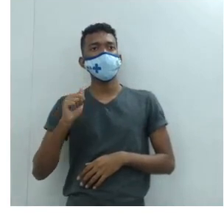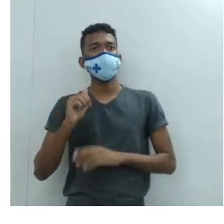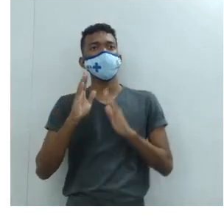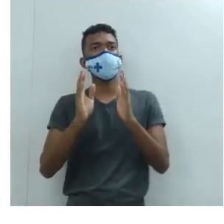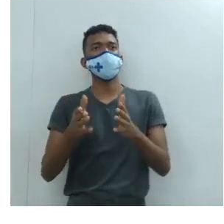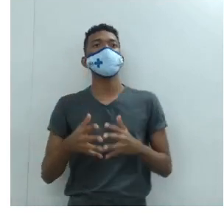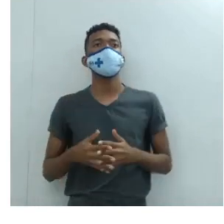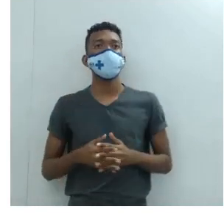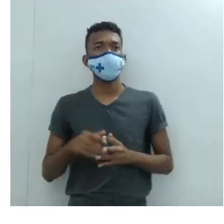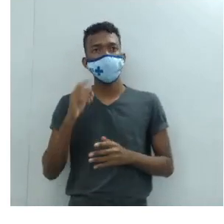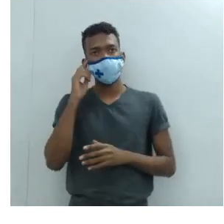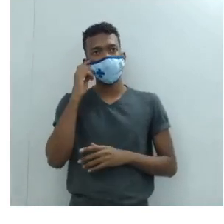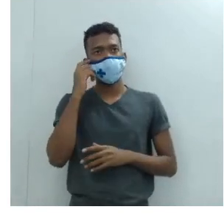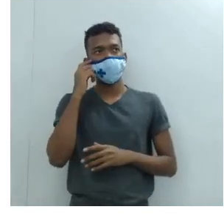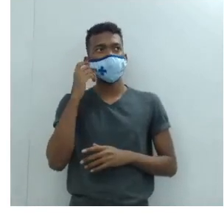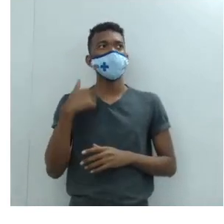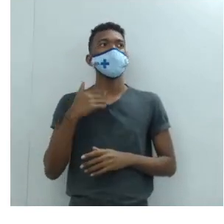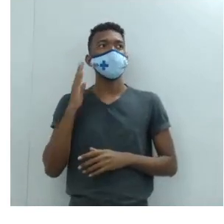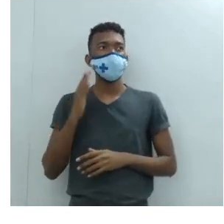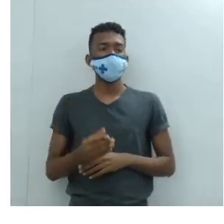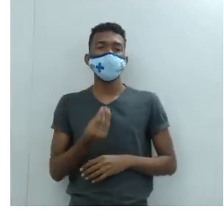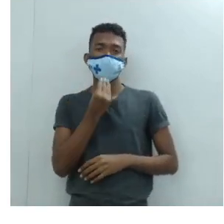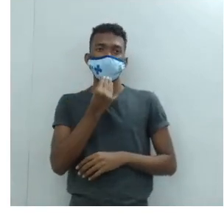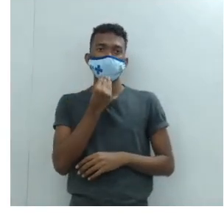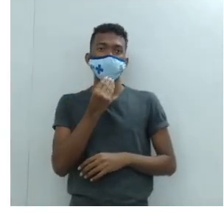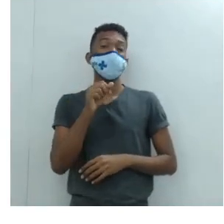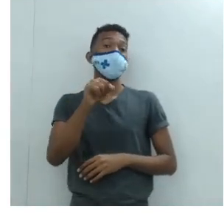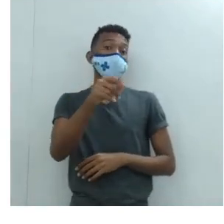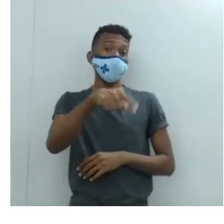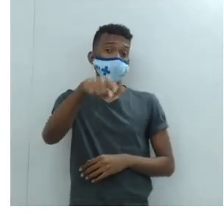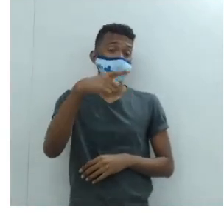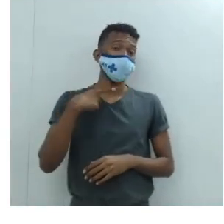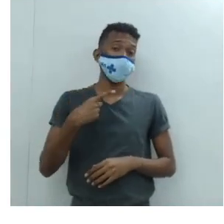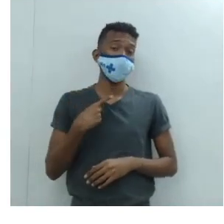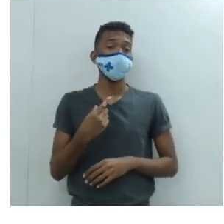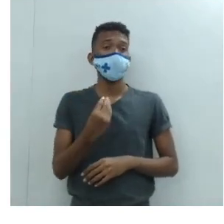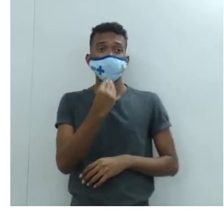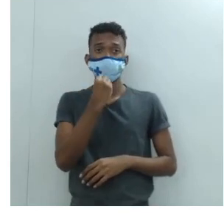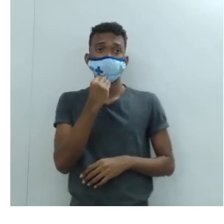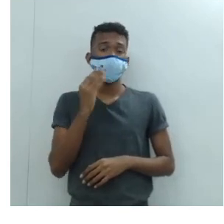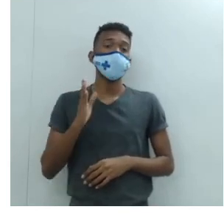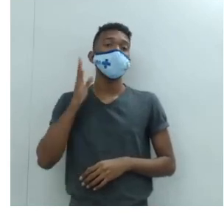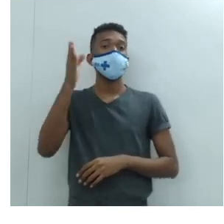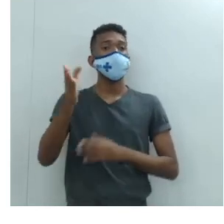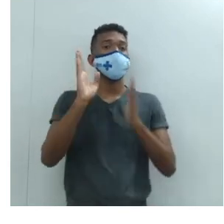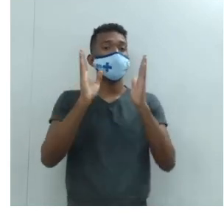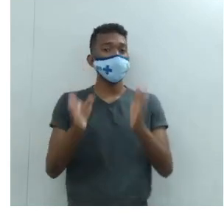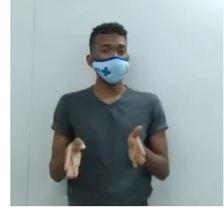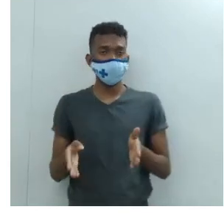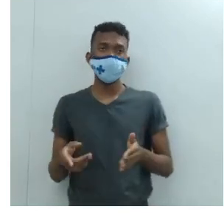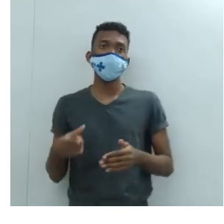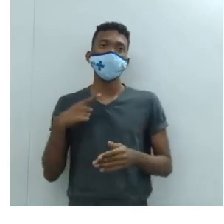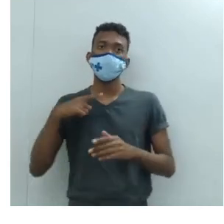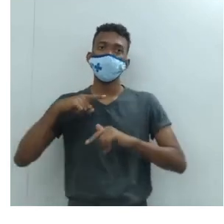Eu tive a oportunidade de visitar esta grande igreja que tem obras